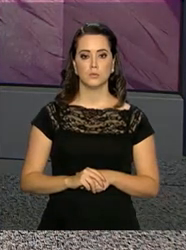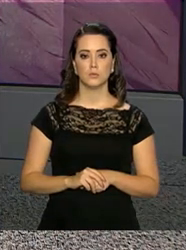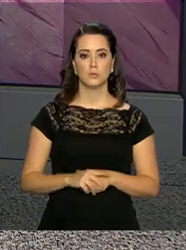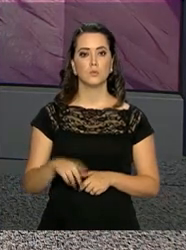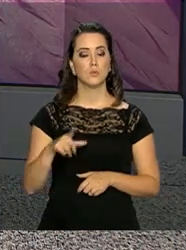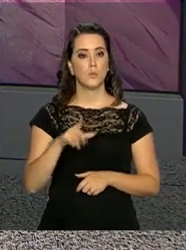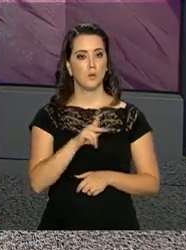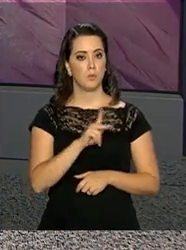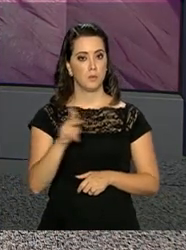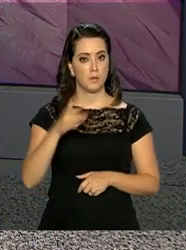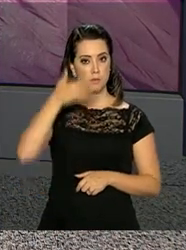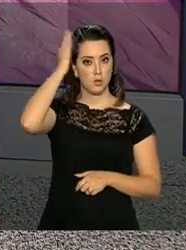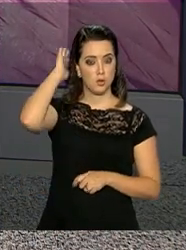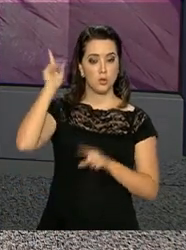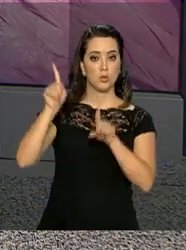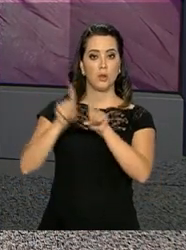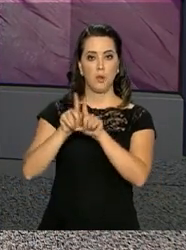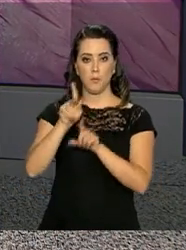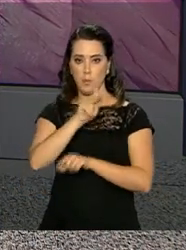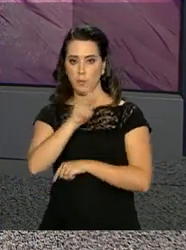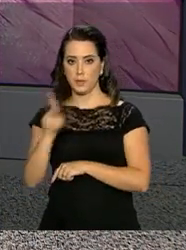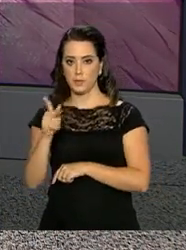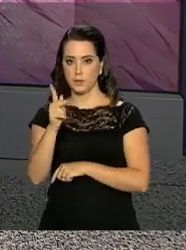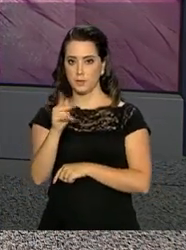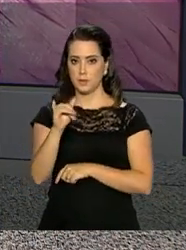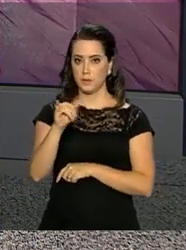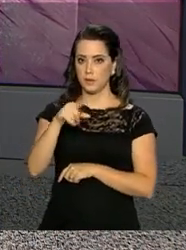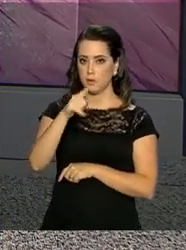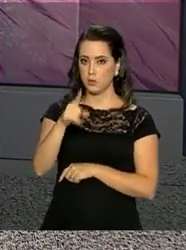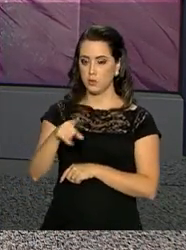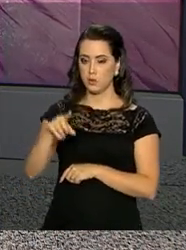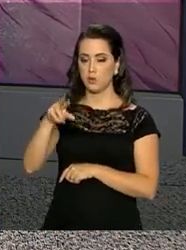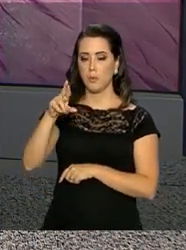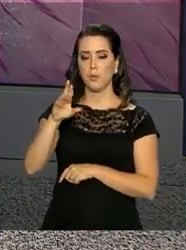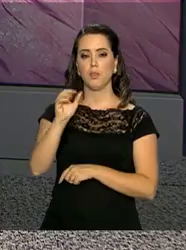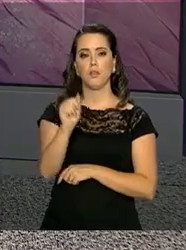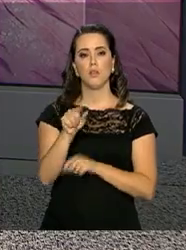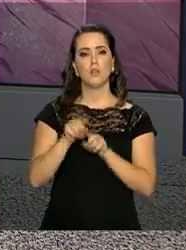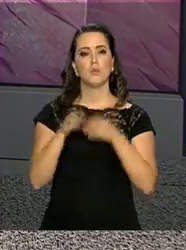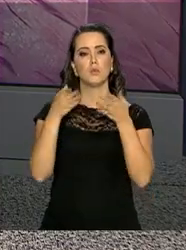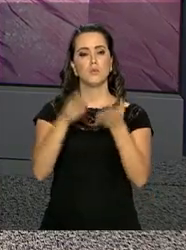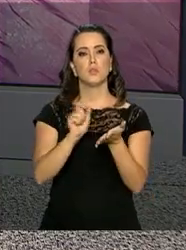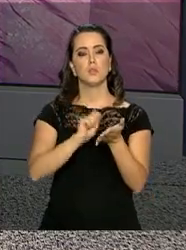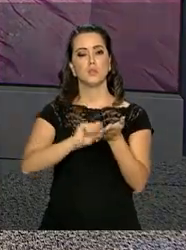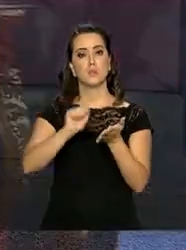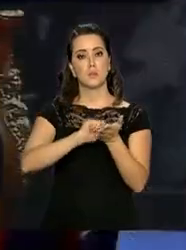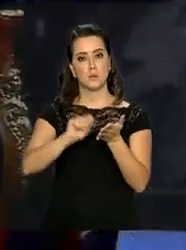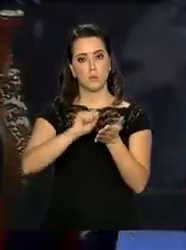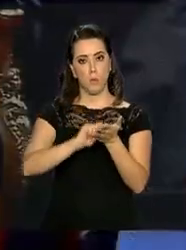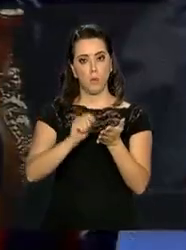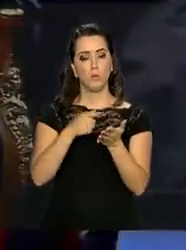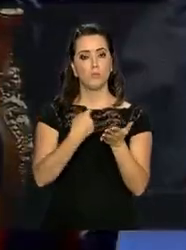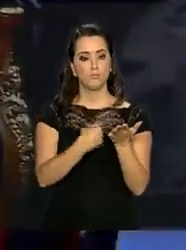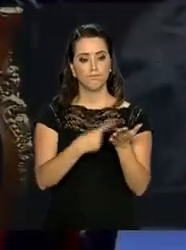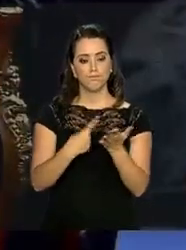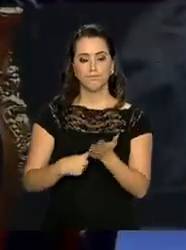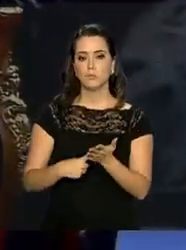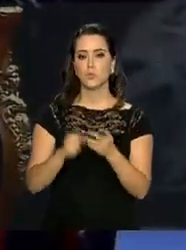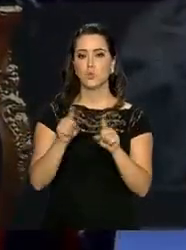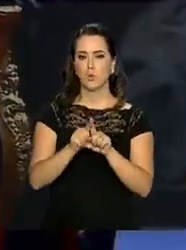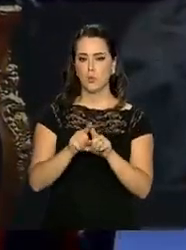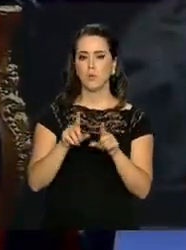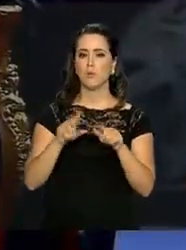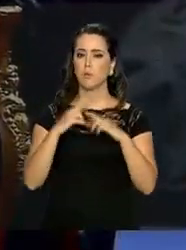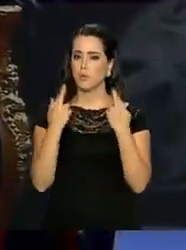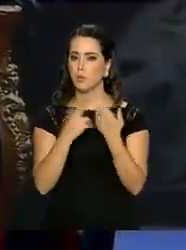Temer e Pinheira tiveram um encontro privado e participaram de uma cerimônia de assinatura de atos. Brasil e Chile firmaram um